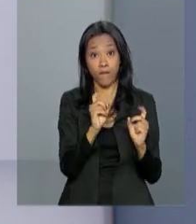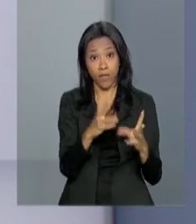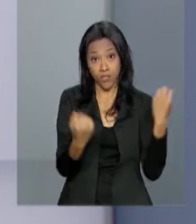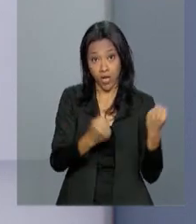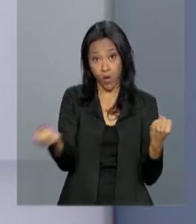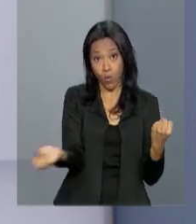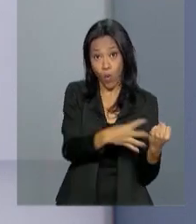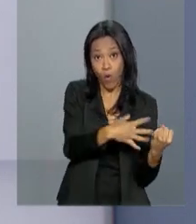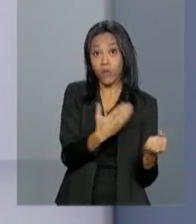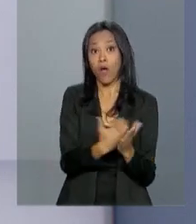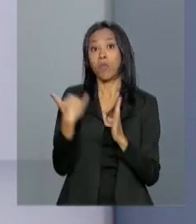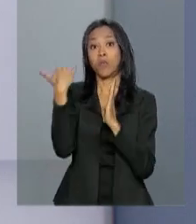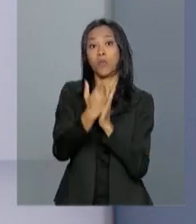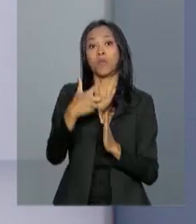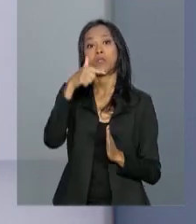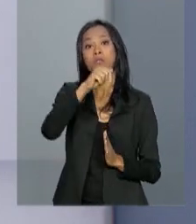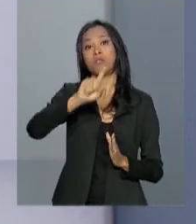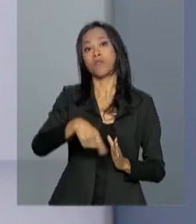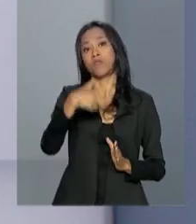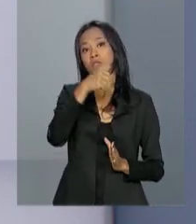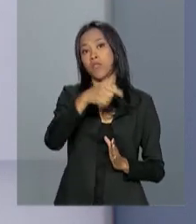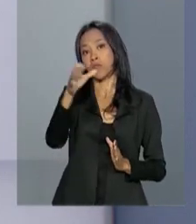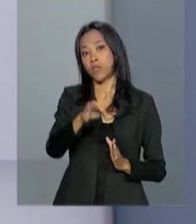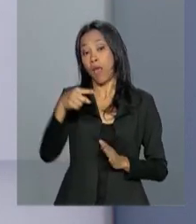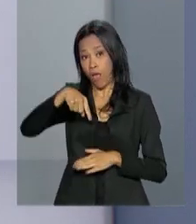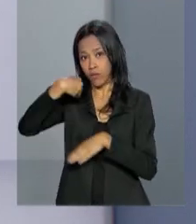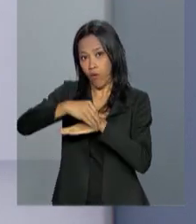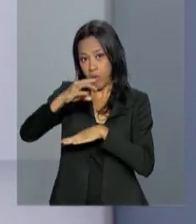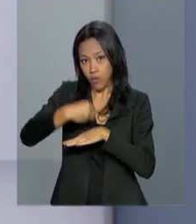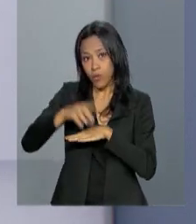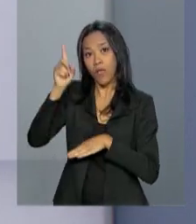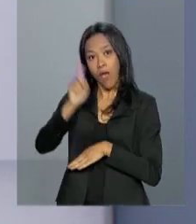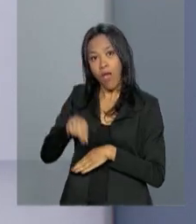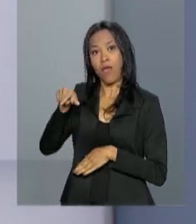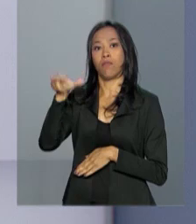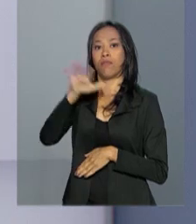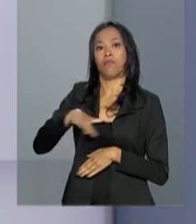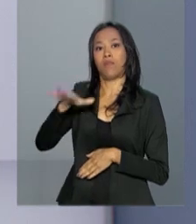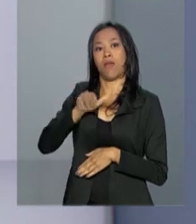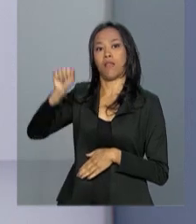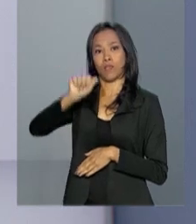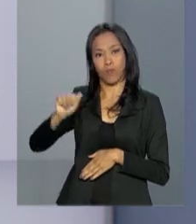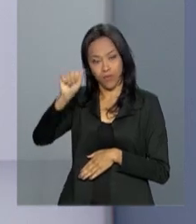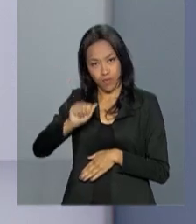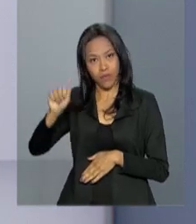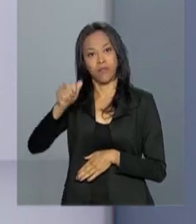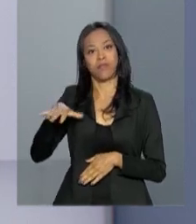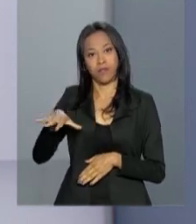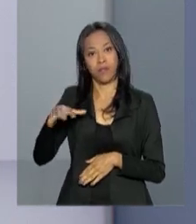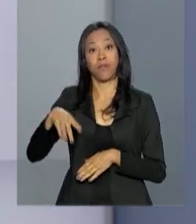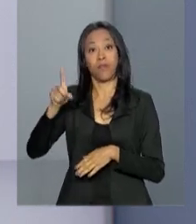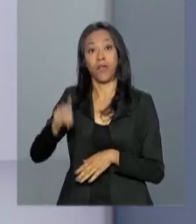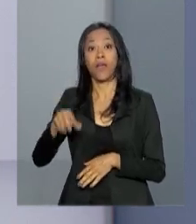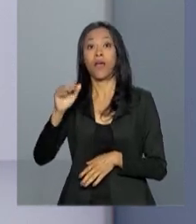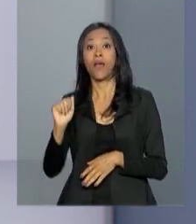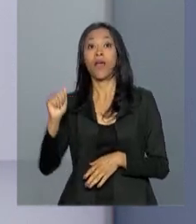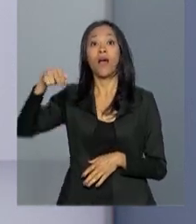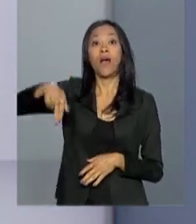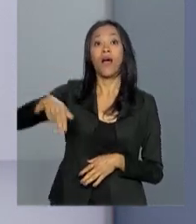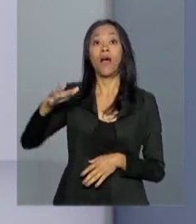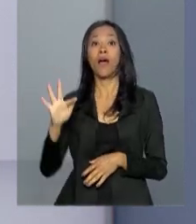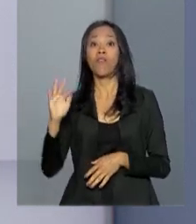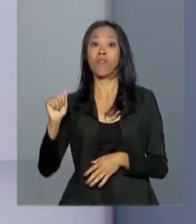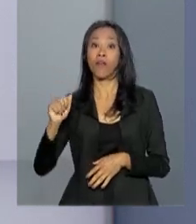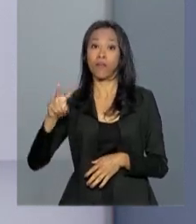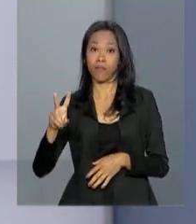cresceu 7,7%. O dado é da Associação Nacional de Fabricantes de Veículos Automotores, Anfávia, que junto